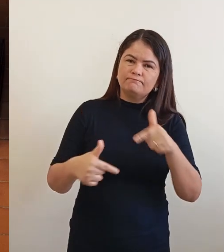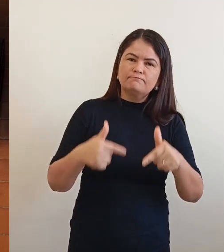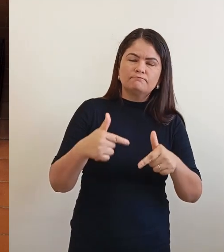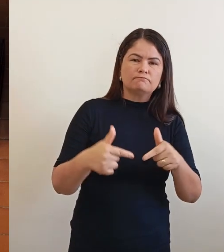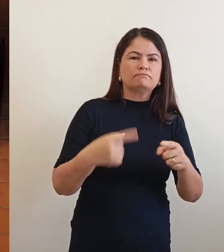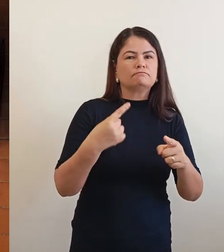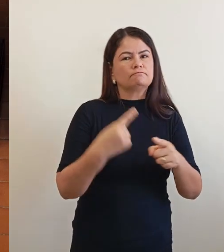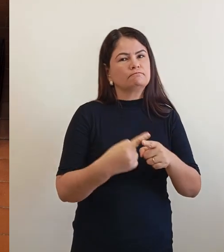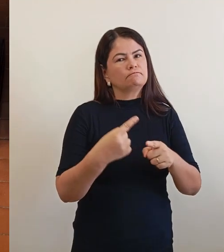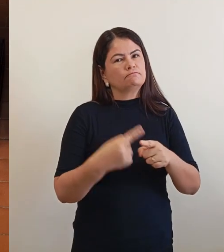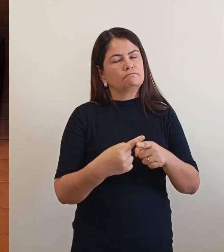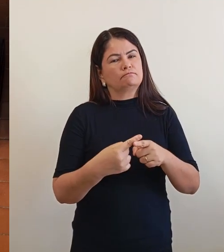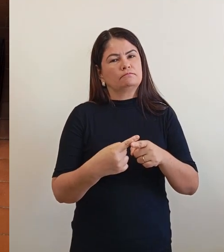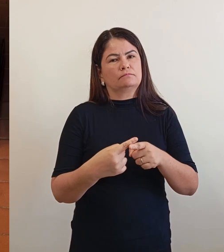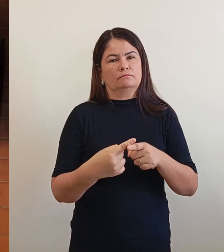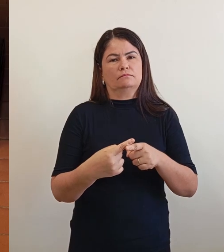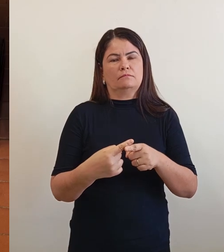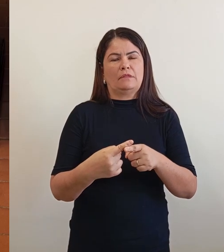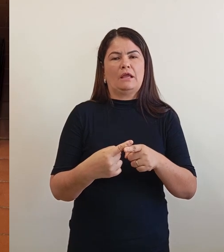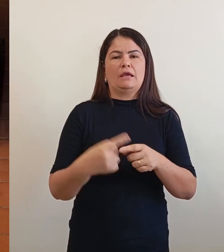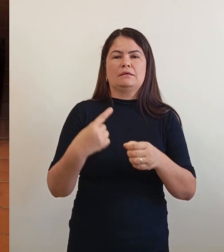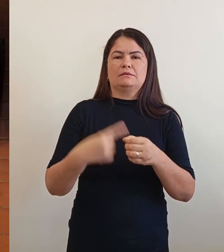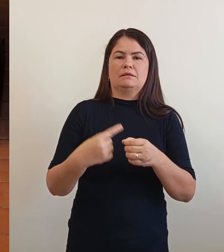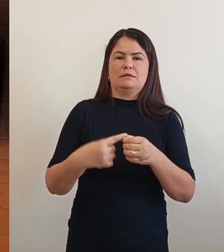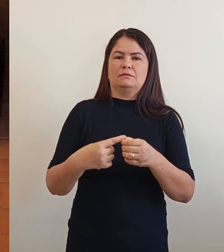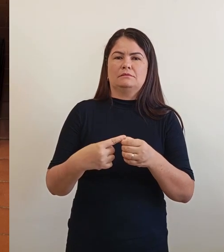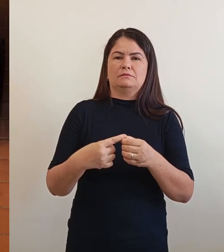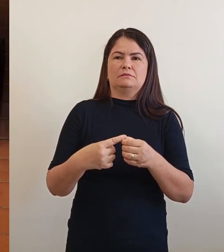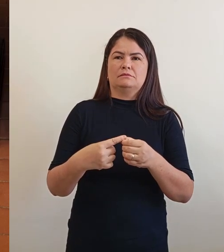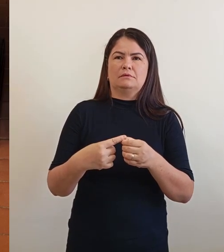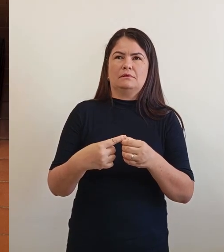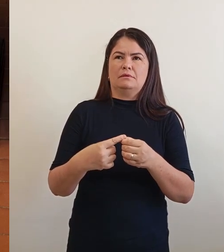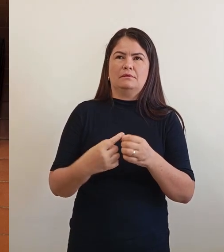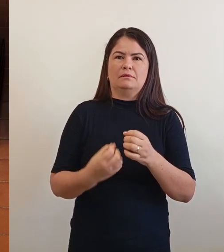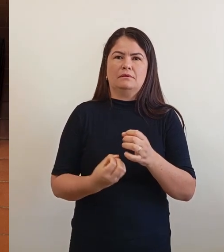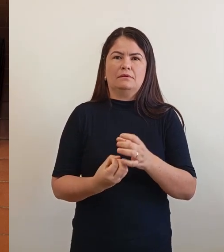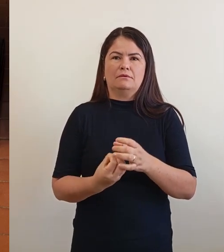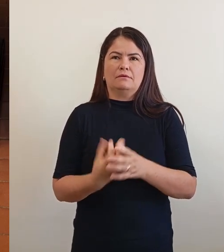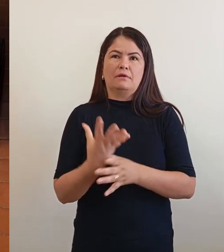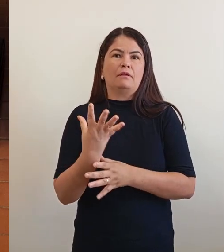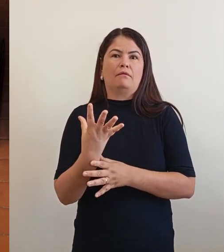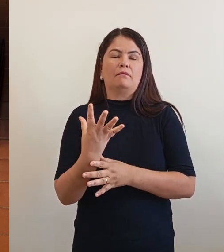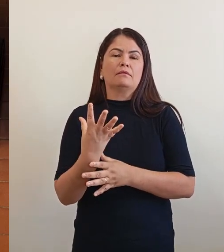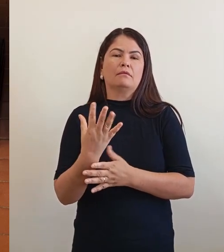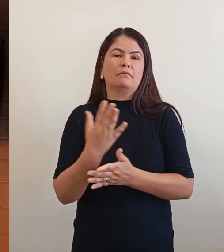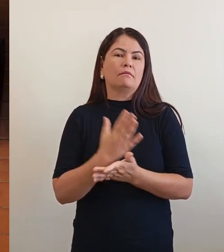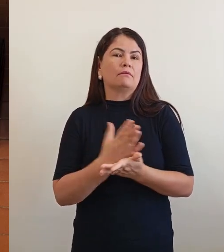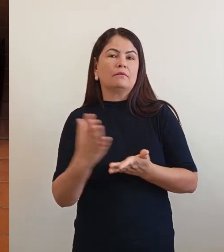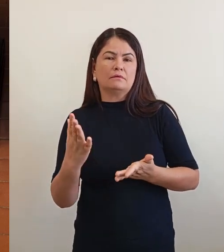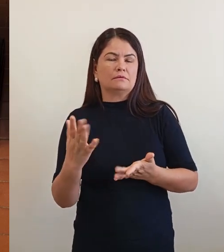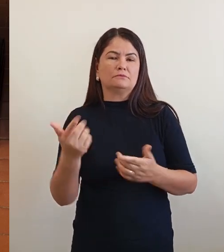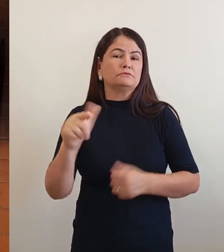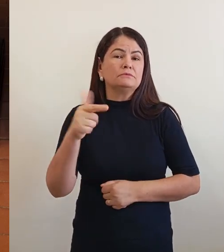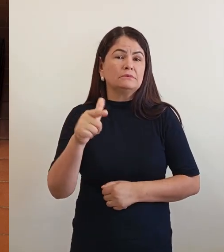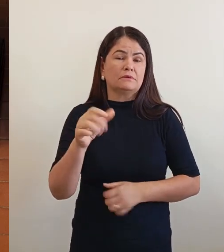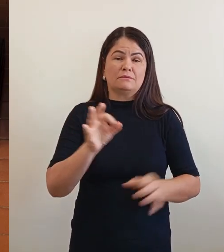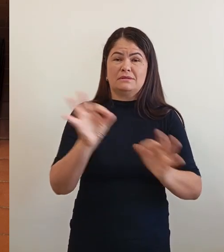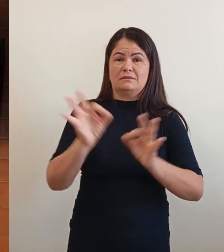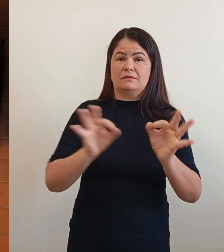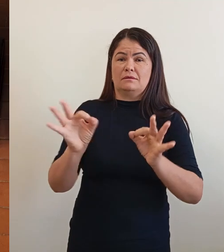a cidade iniciou sem planejamento. E a cidade, por ter sido a cidade, uma das primeiras